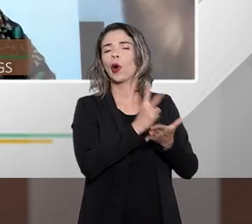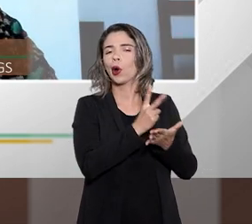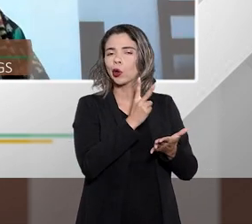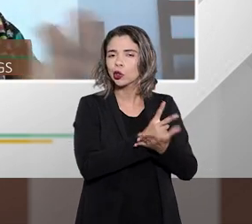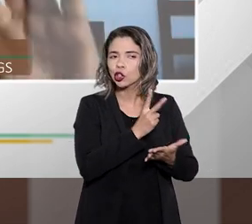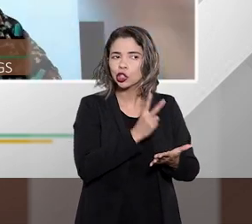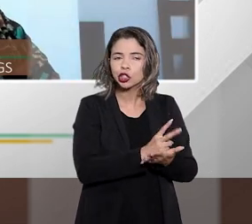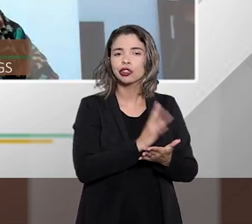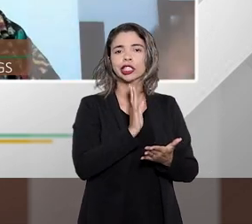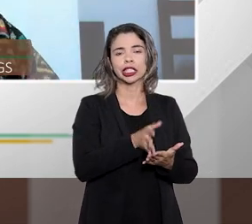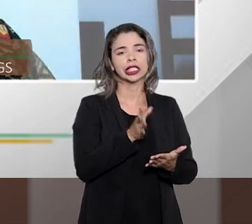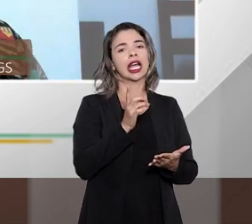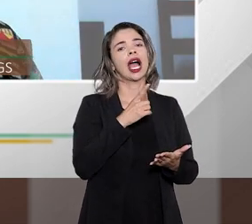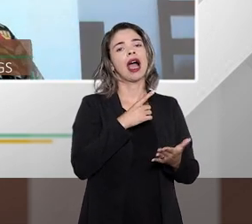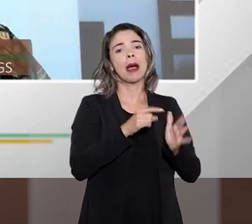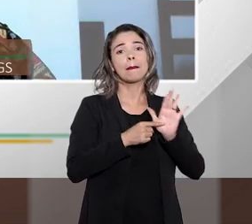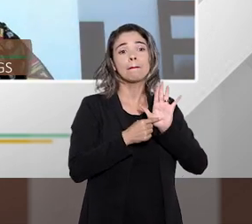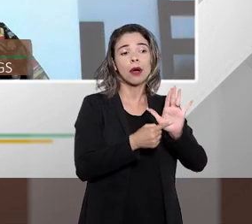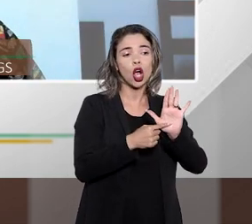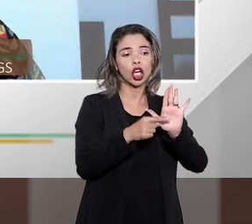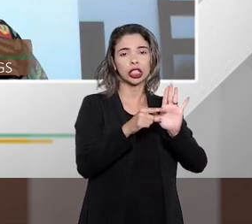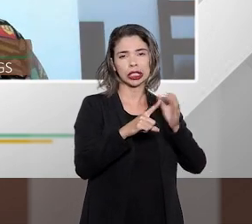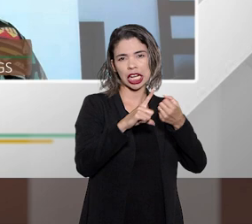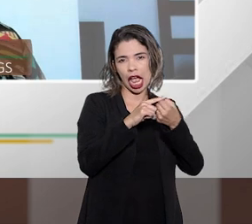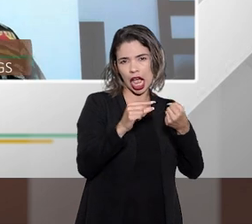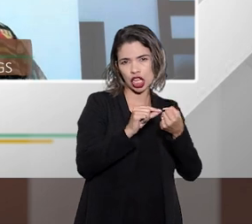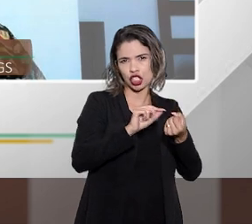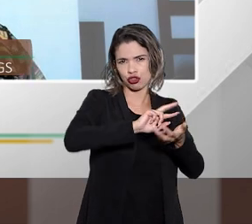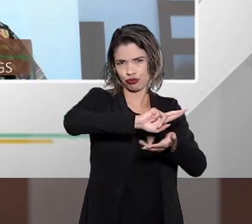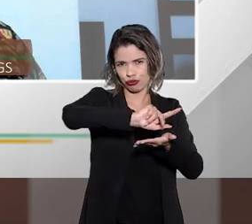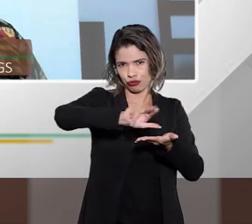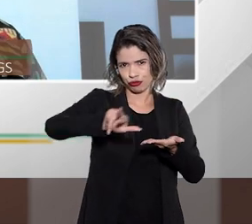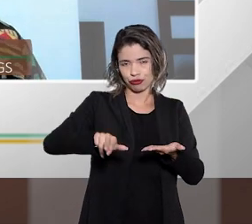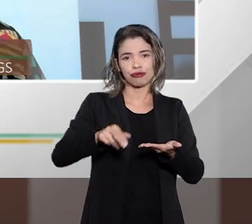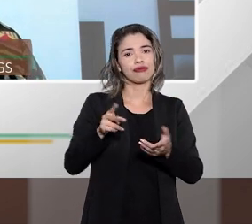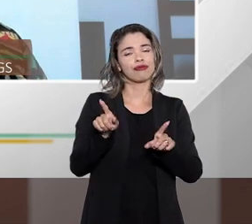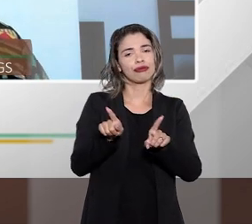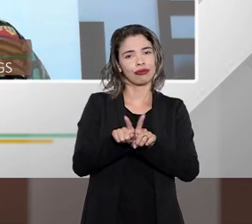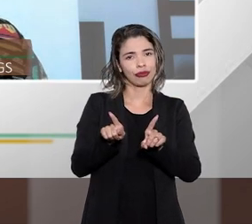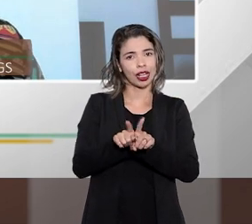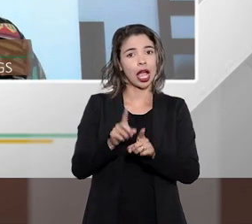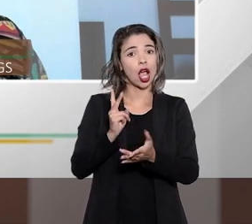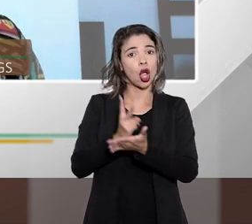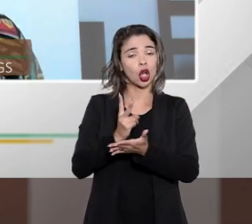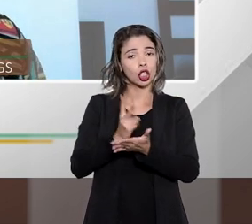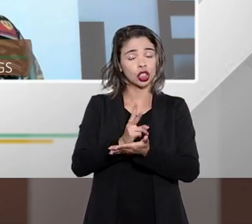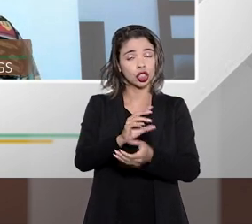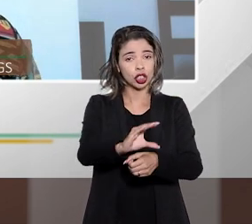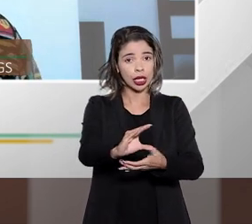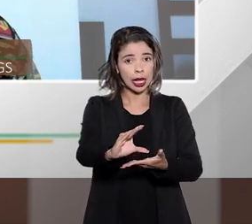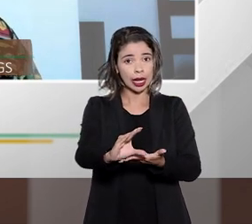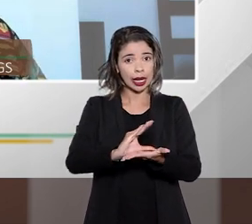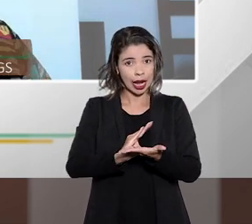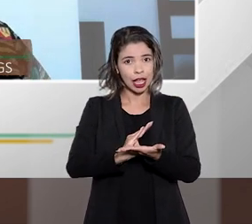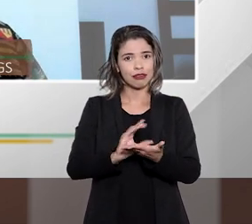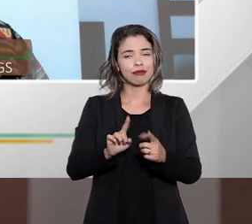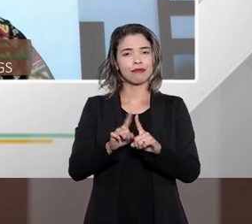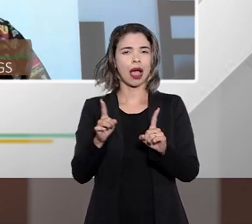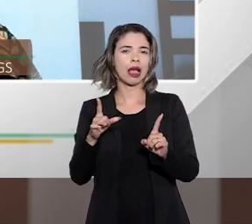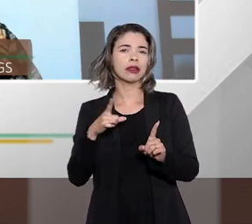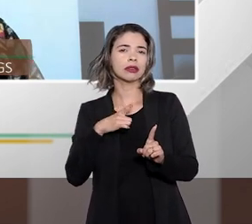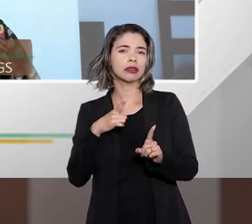continua expressamente mencionado nesses artigos e continua em vigor para o crédito agora tem algumas